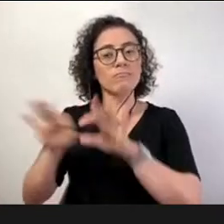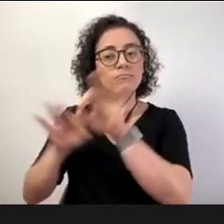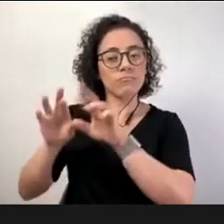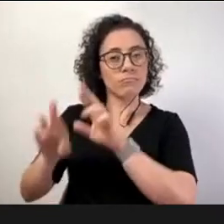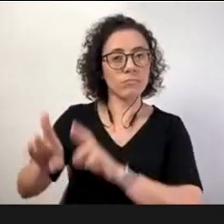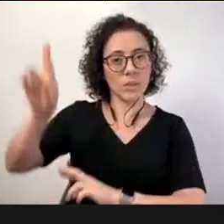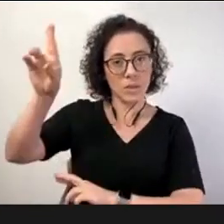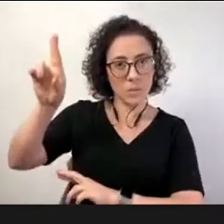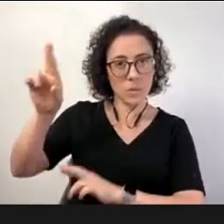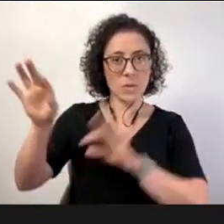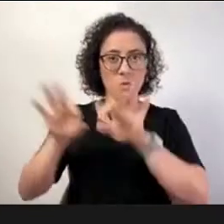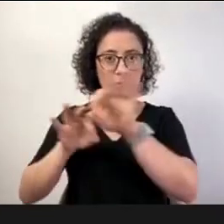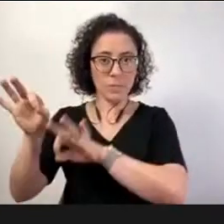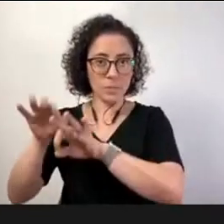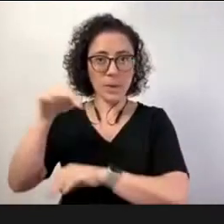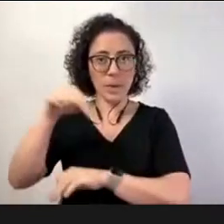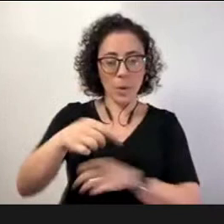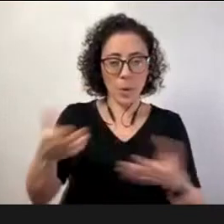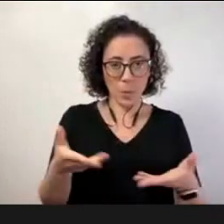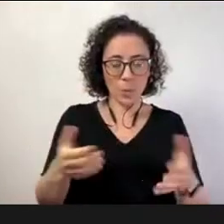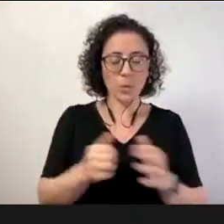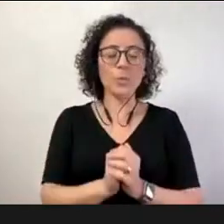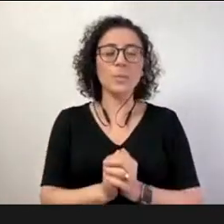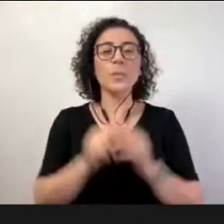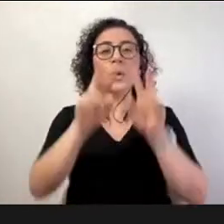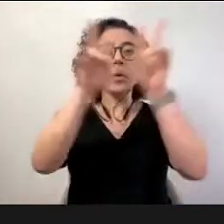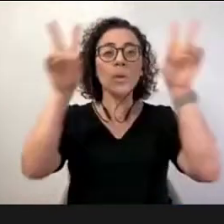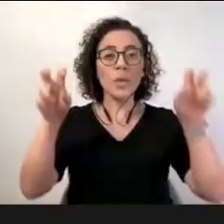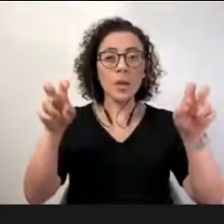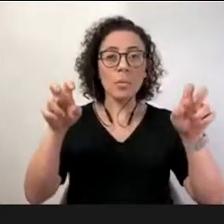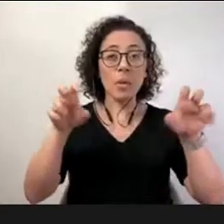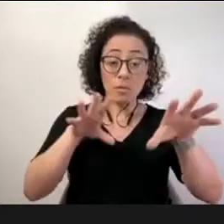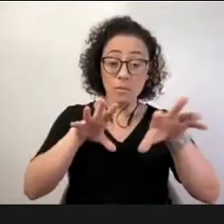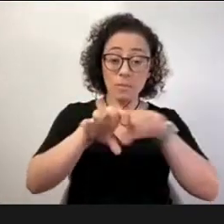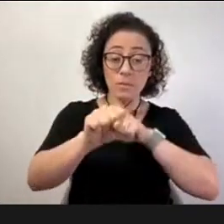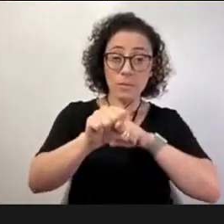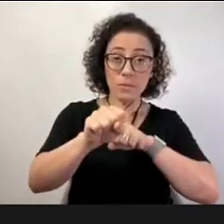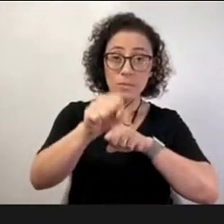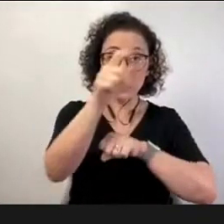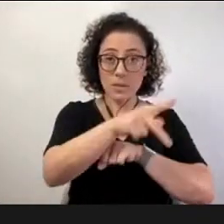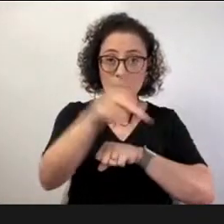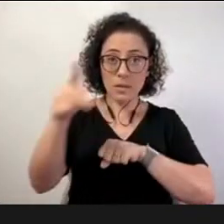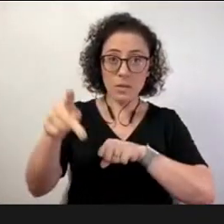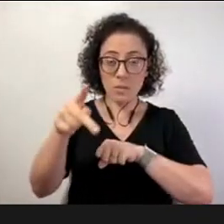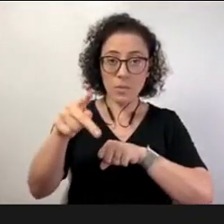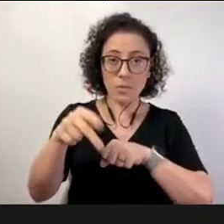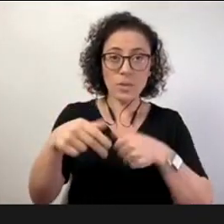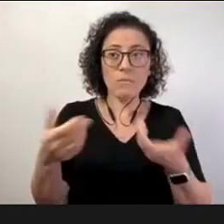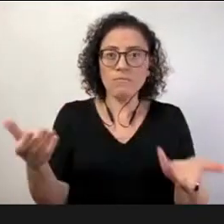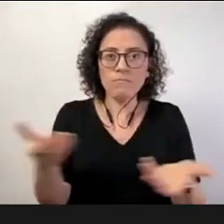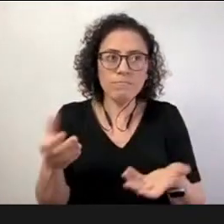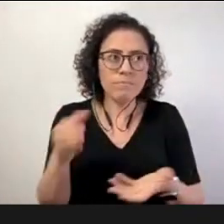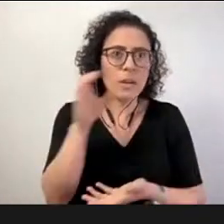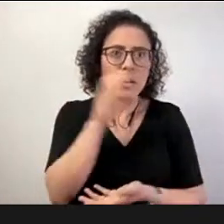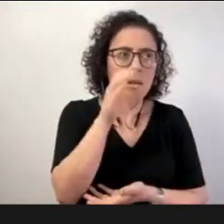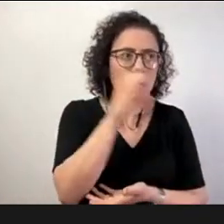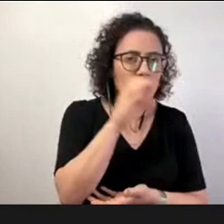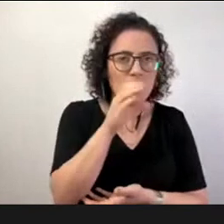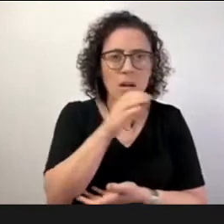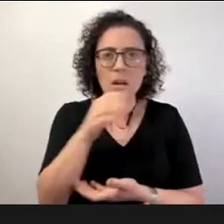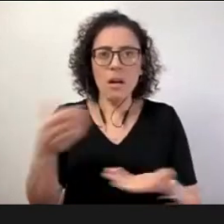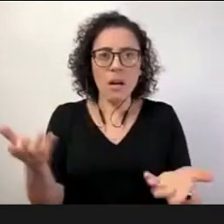E a temática da mesma é formação de docentes, contornos urgentes e emergentes da